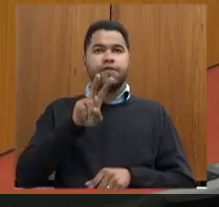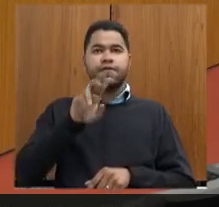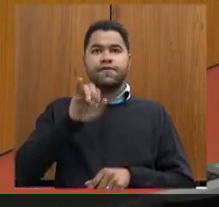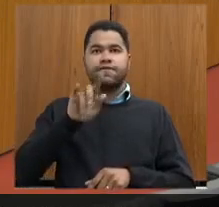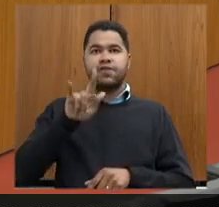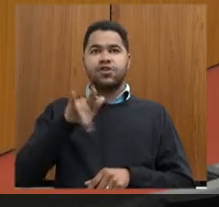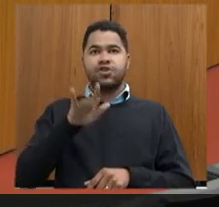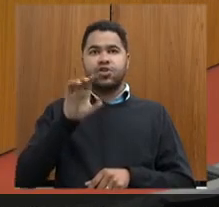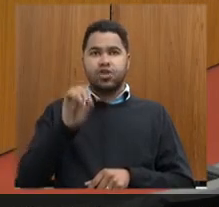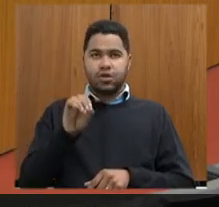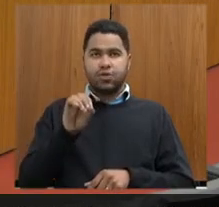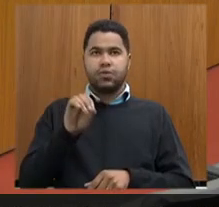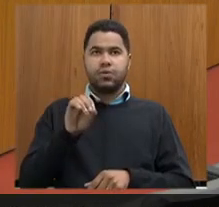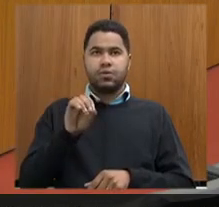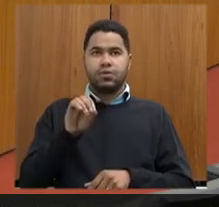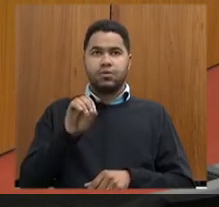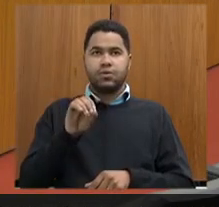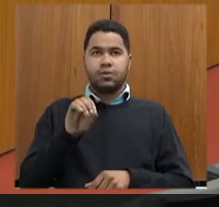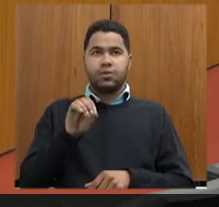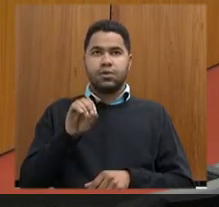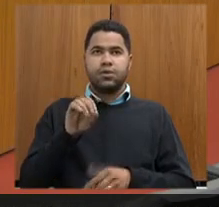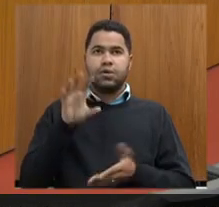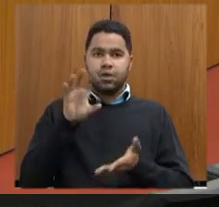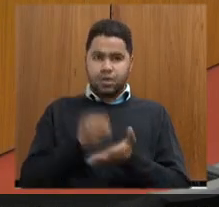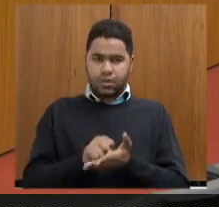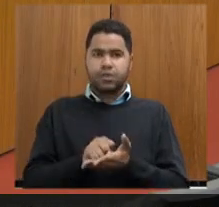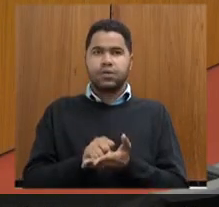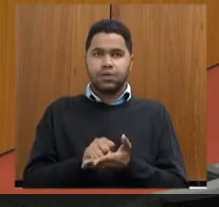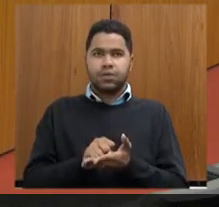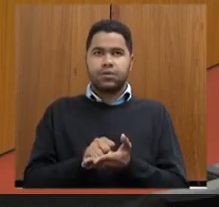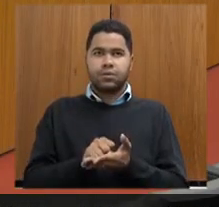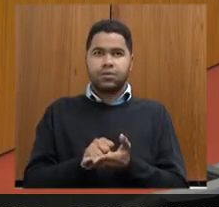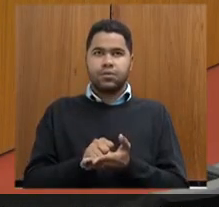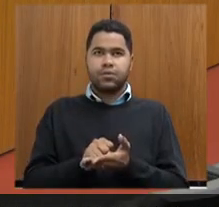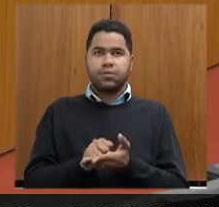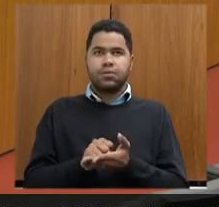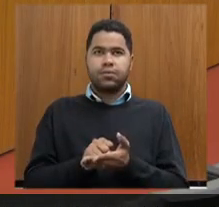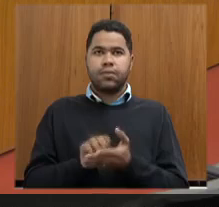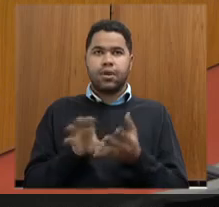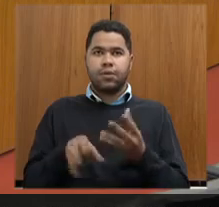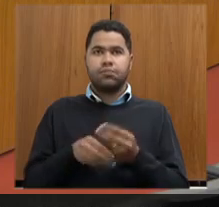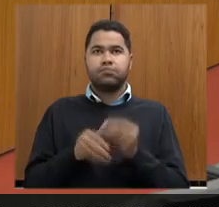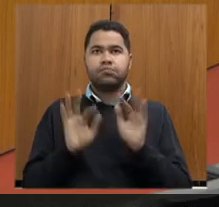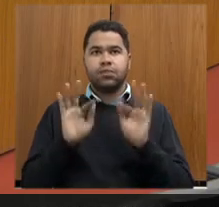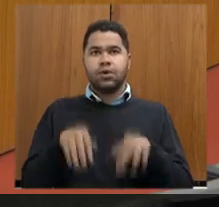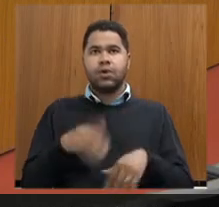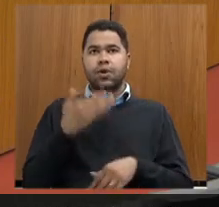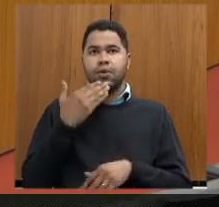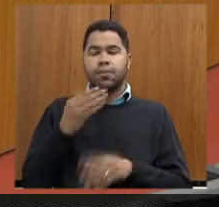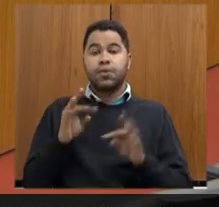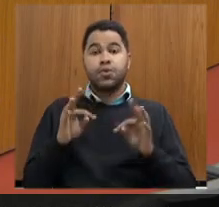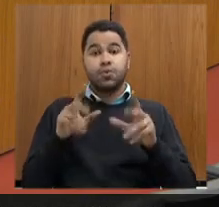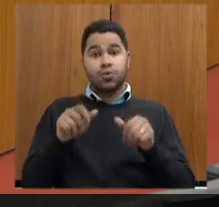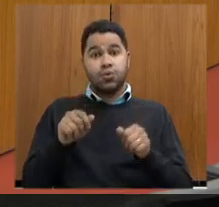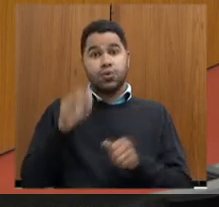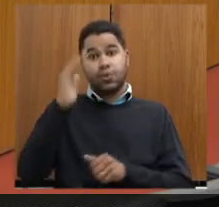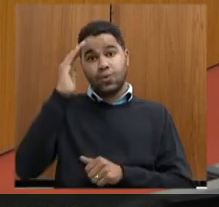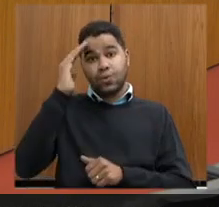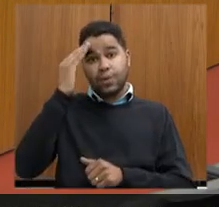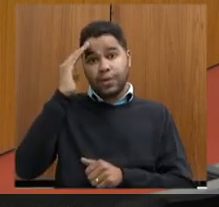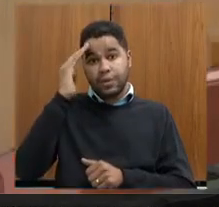deputado Virgílio Guimarães estará escrito aqui para suas contribuições finais eu peço para que todos entendam